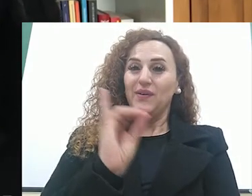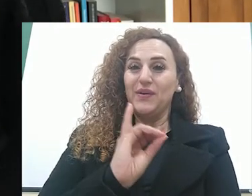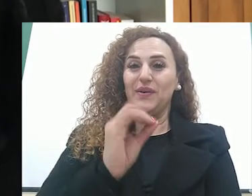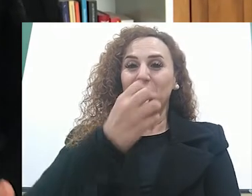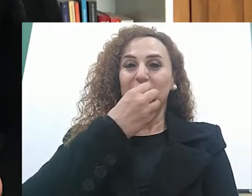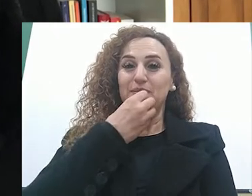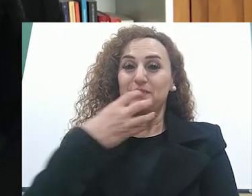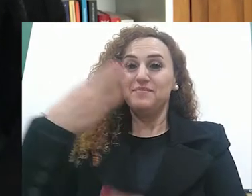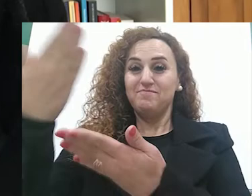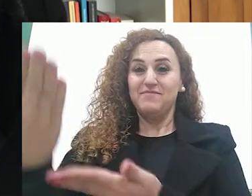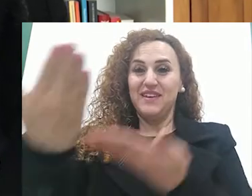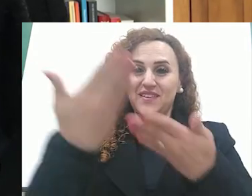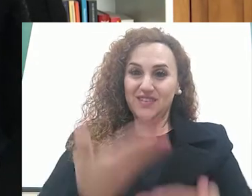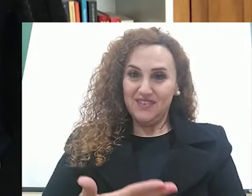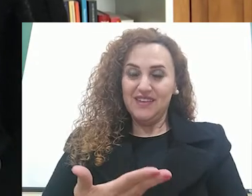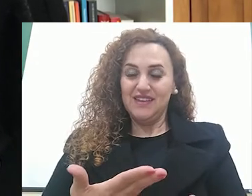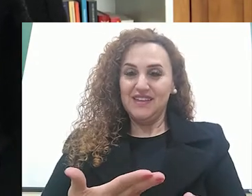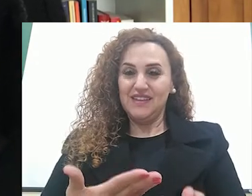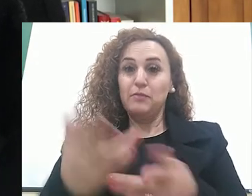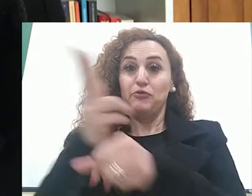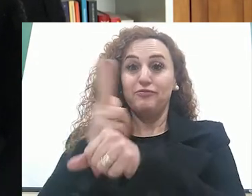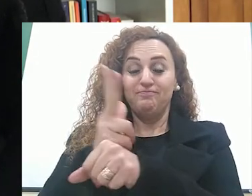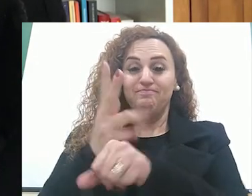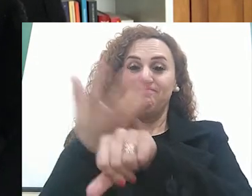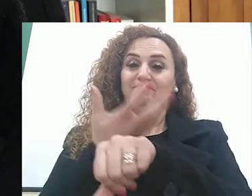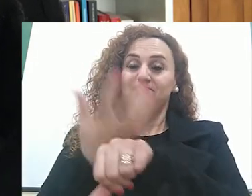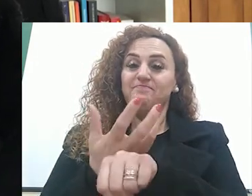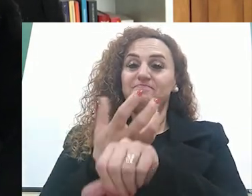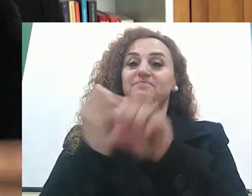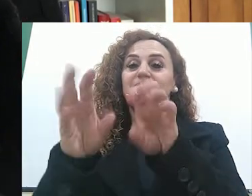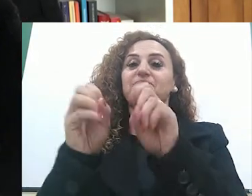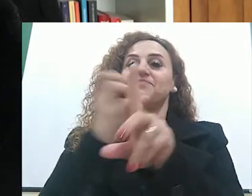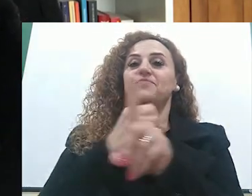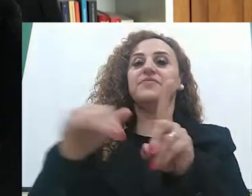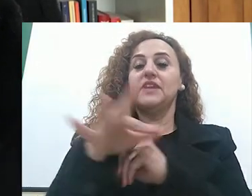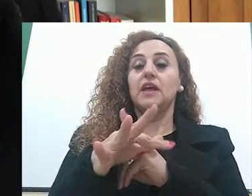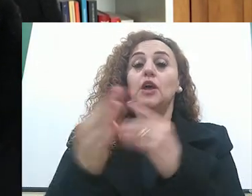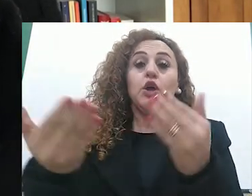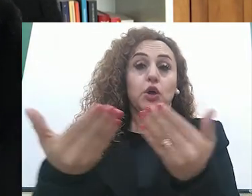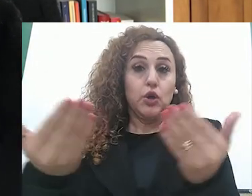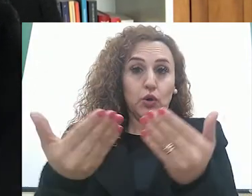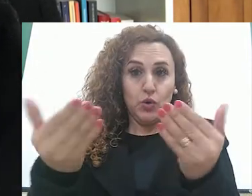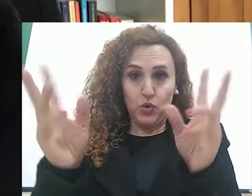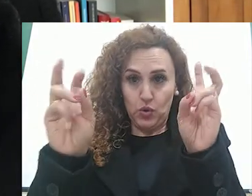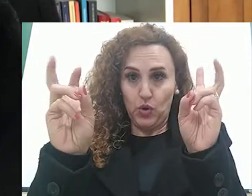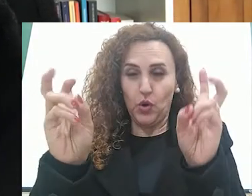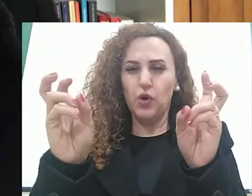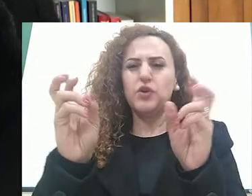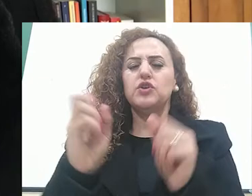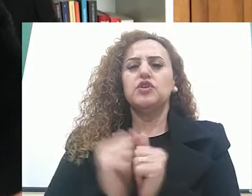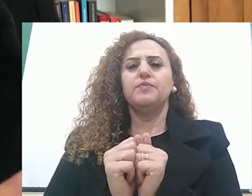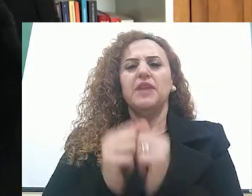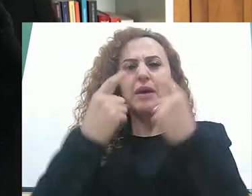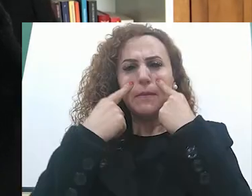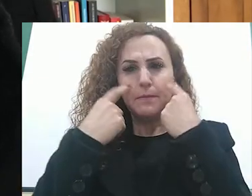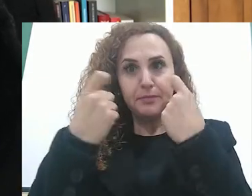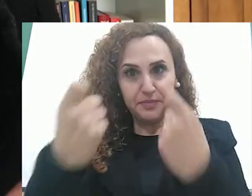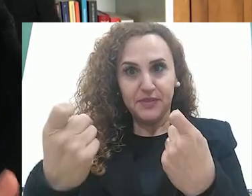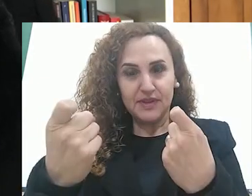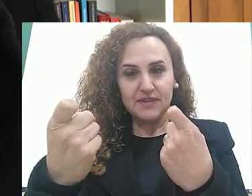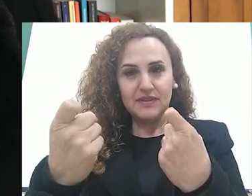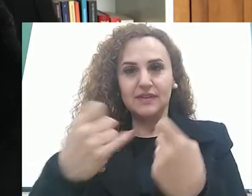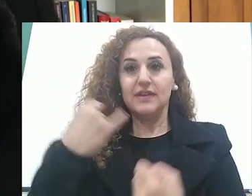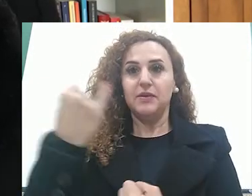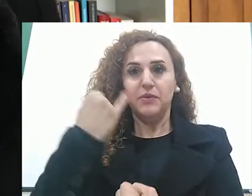Olá, seja bem-vindo a mais um vídeo da nossa disciplina de educação e sociedade e hoje nós vamos falar a respeito de um processo bastante interessante